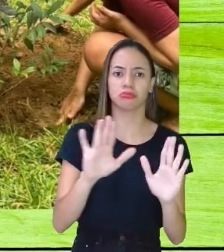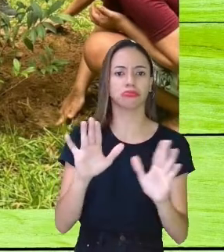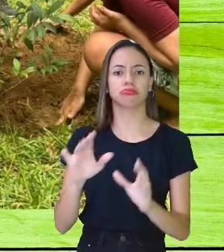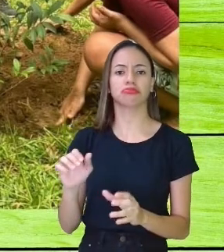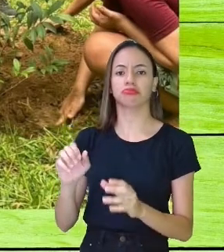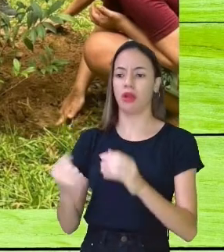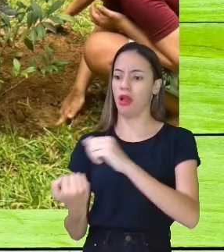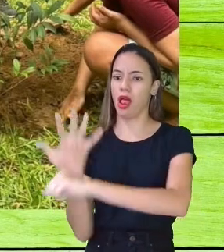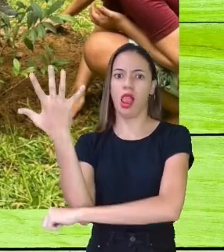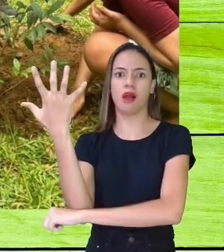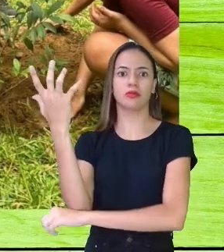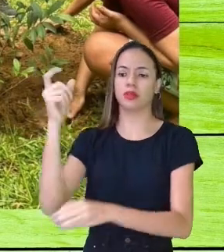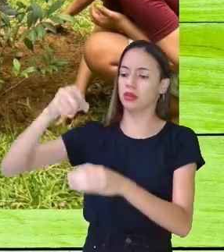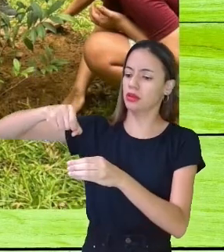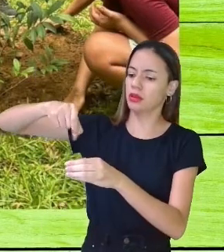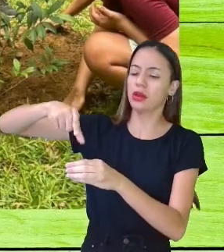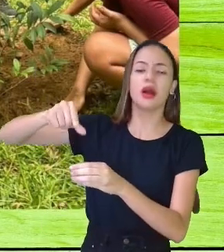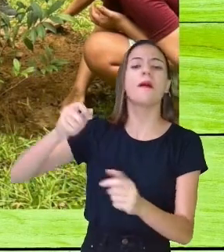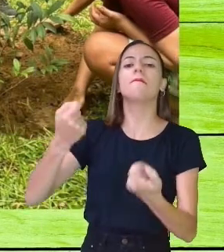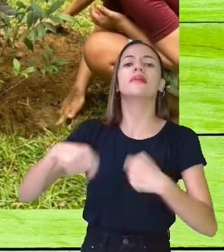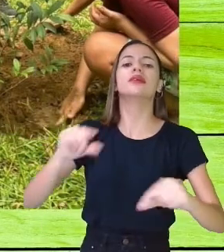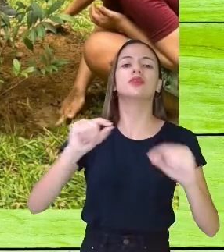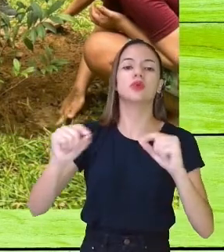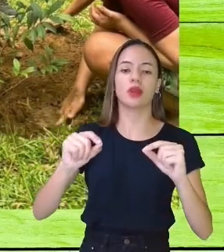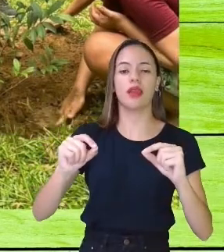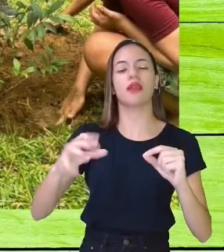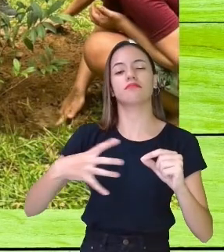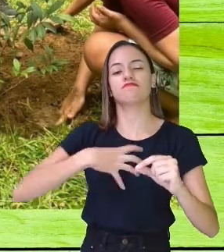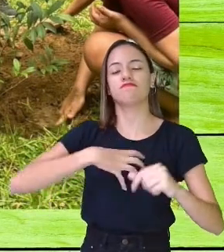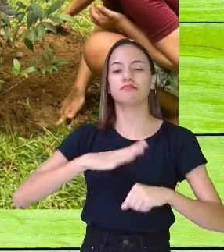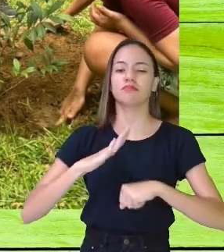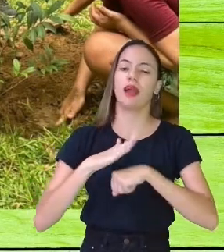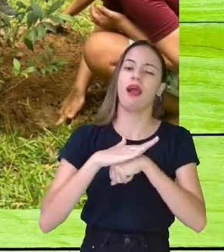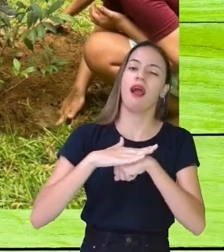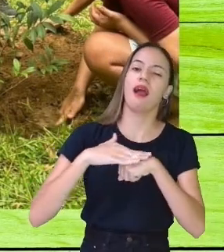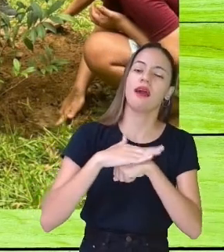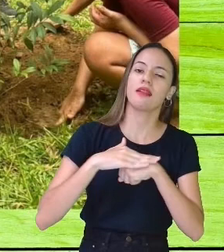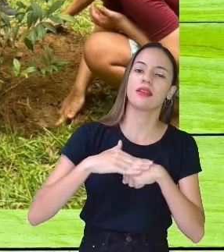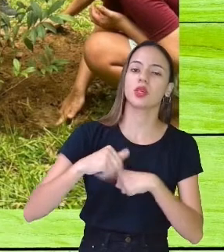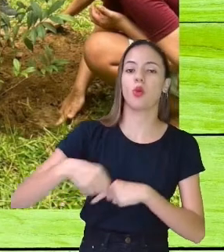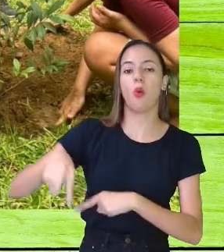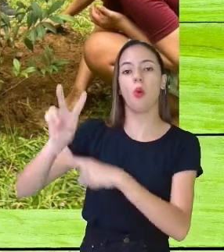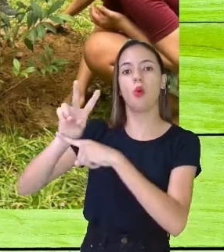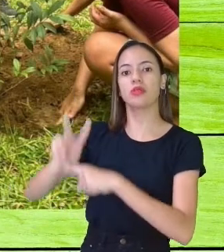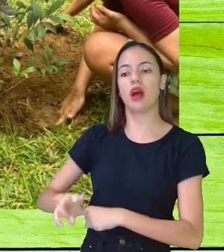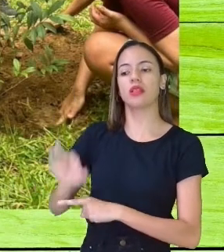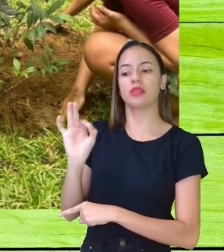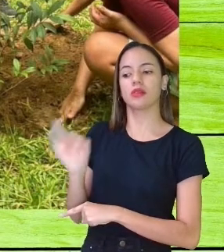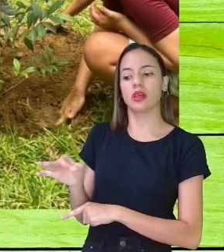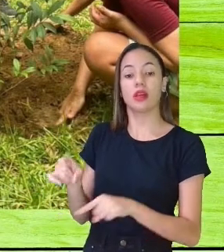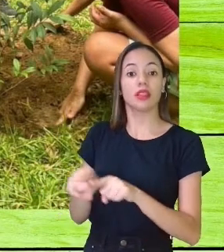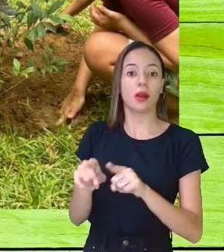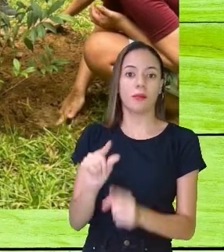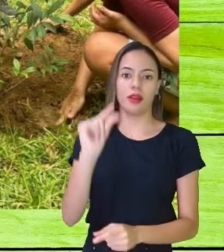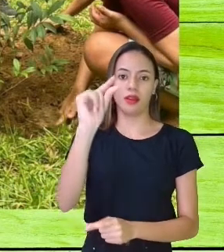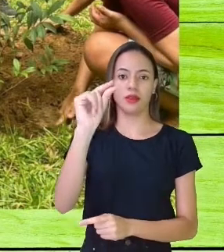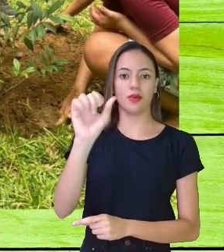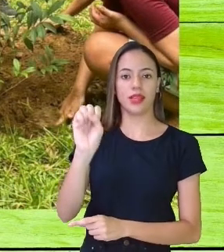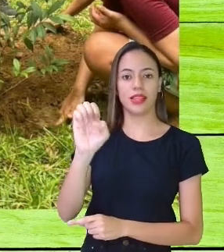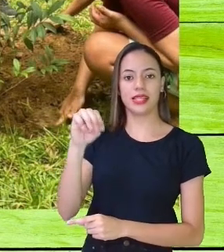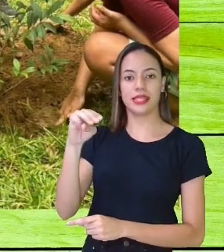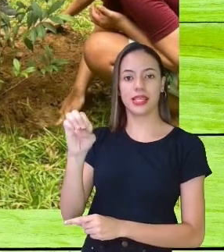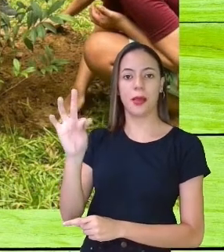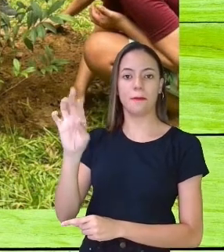árvore, basta apenas ter carinho, cuidados necessários, pegar a sementinha,